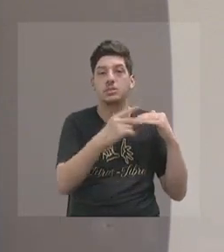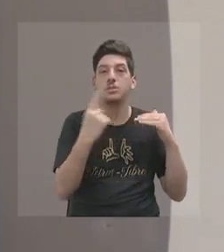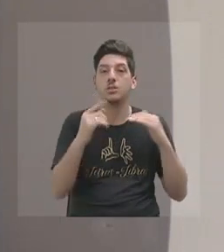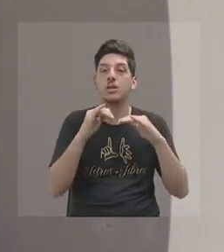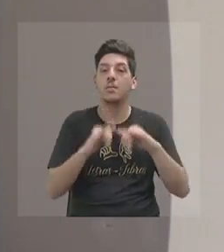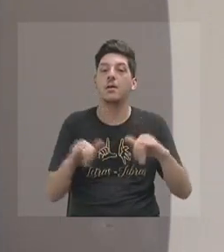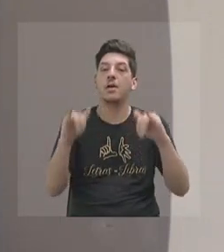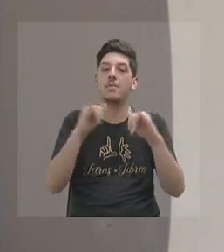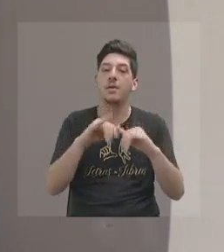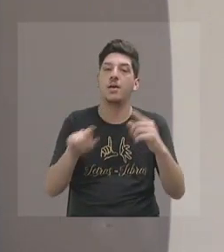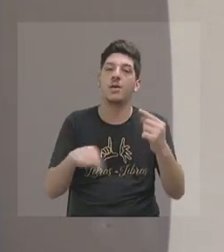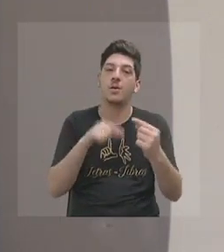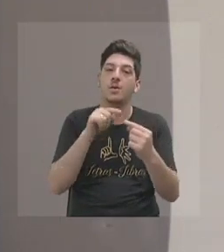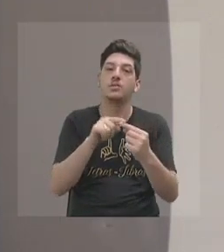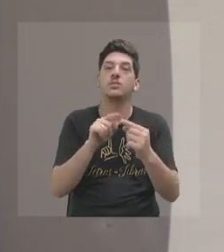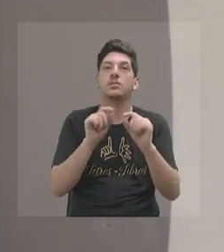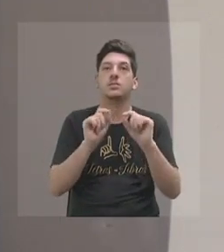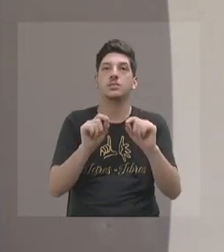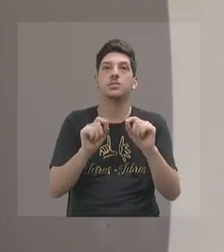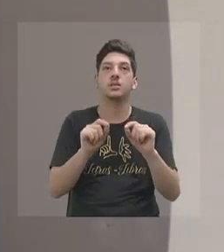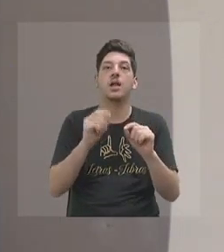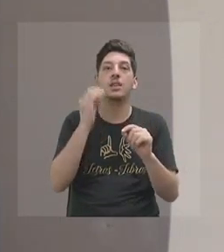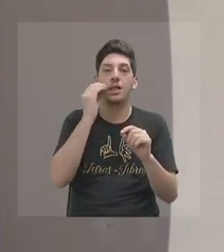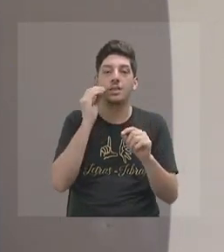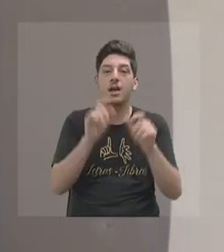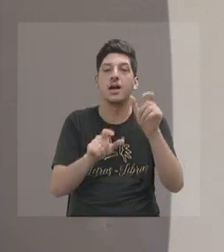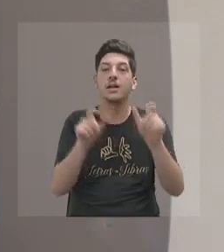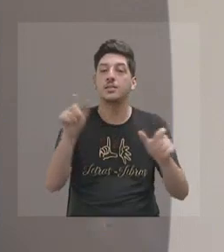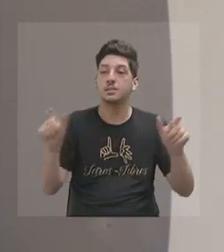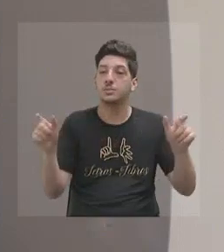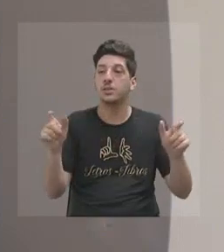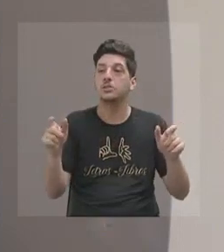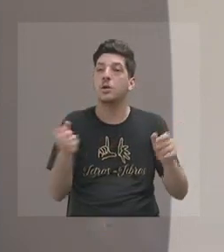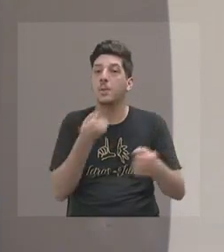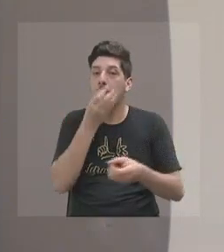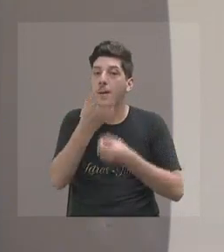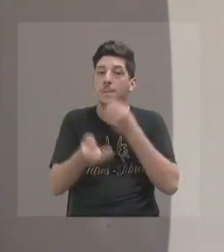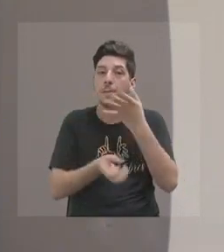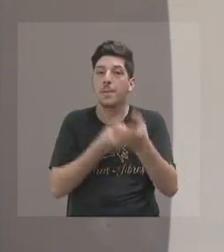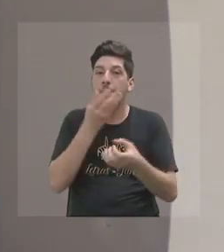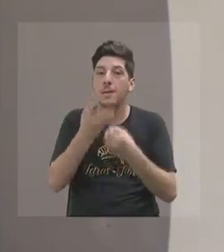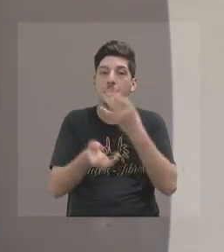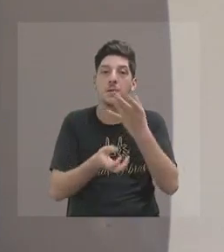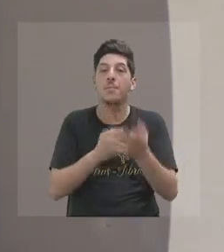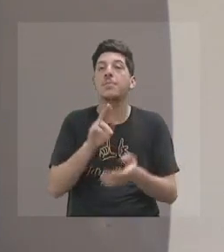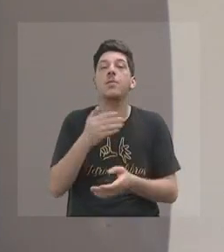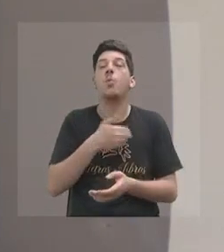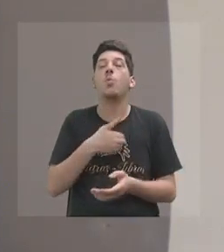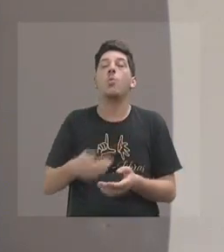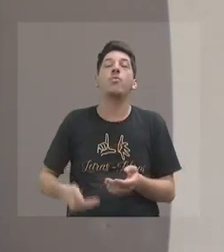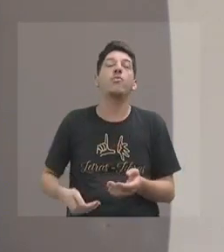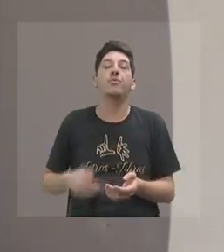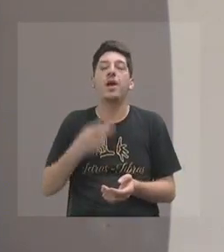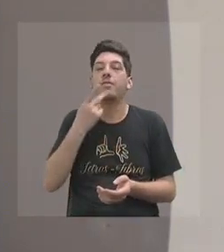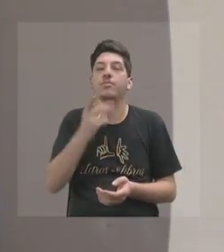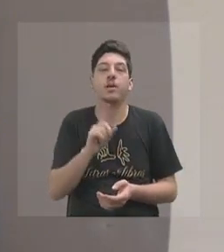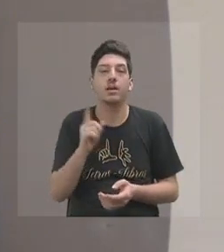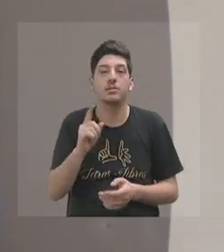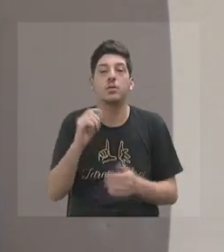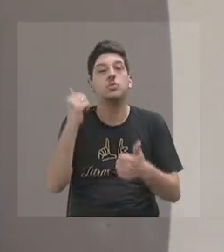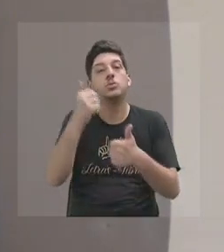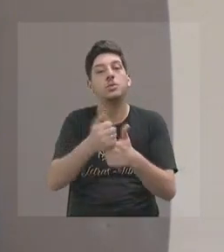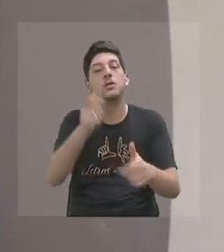intuito de fazer que as pessoas falem, e não o governo fale, que as pessoas falem para dar